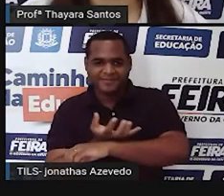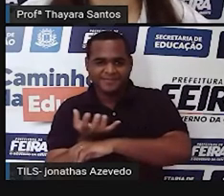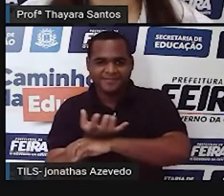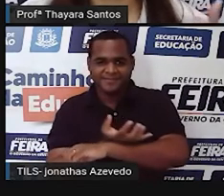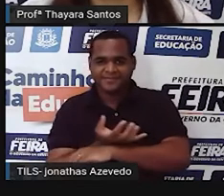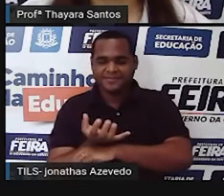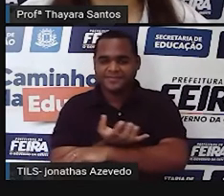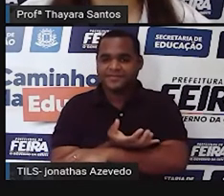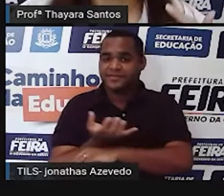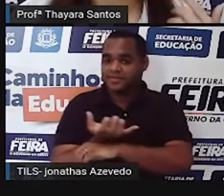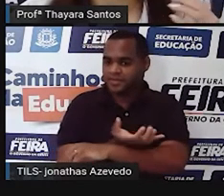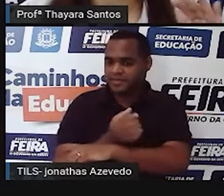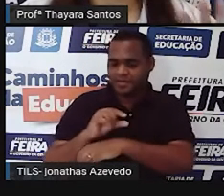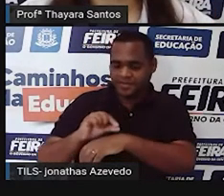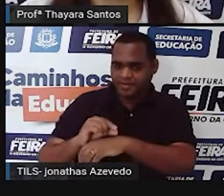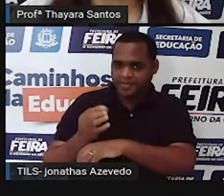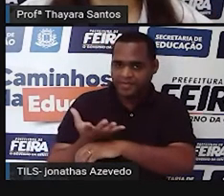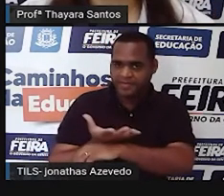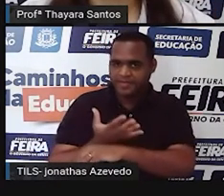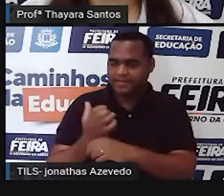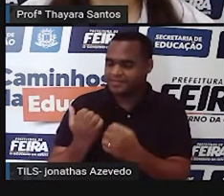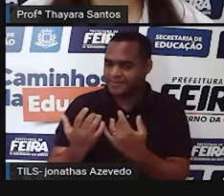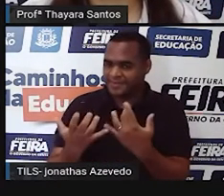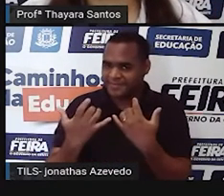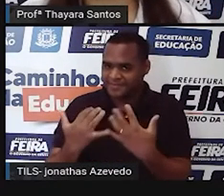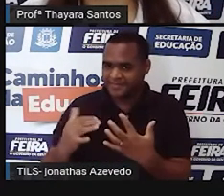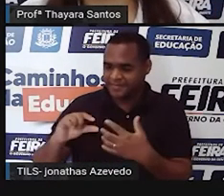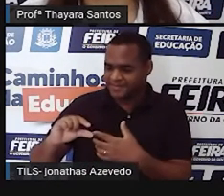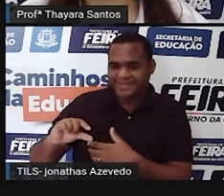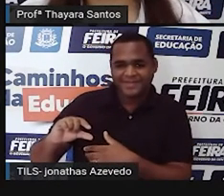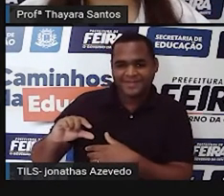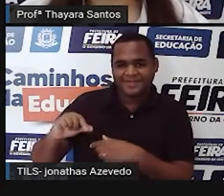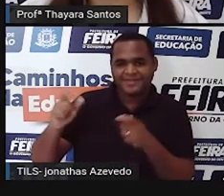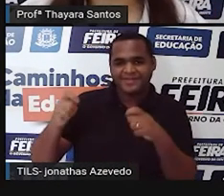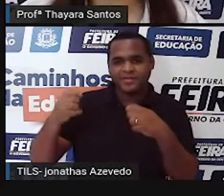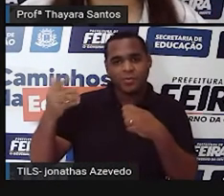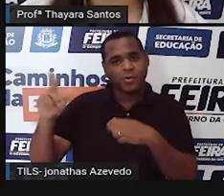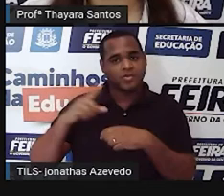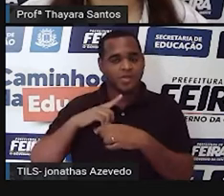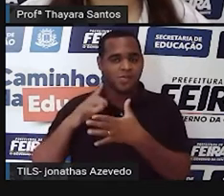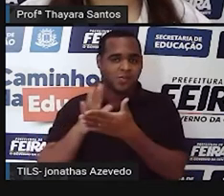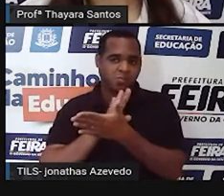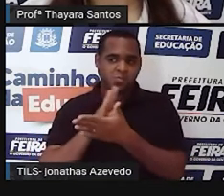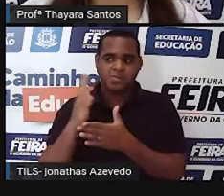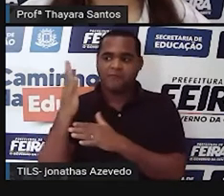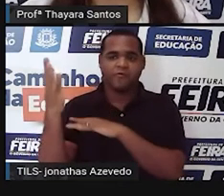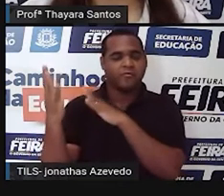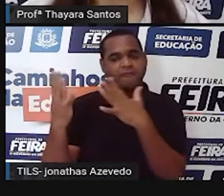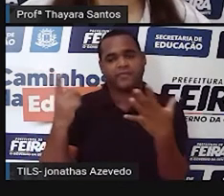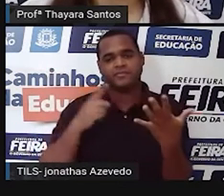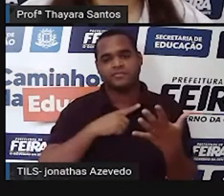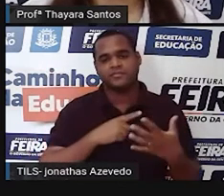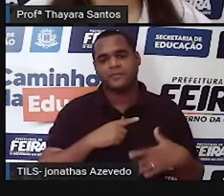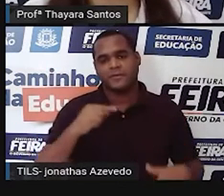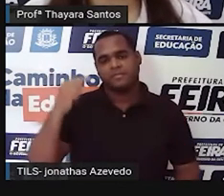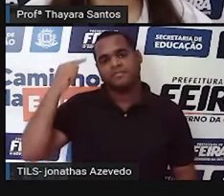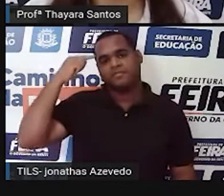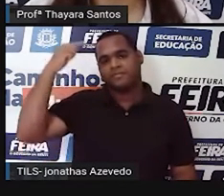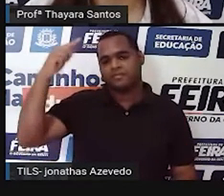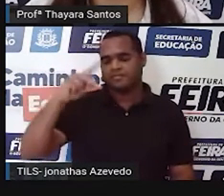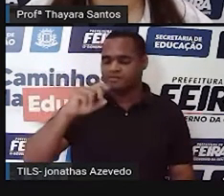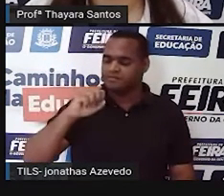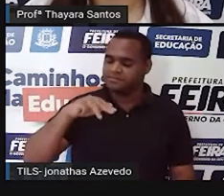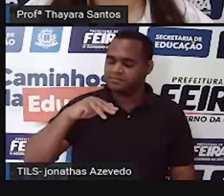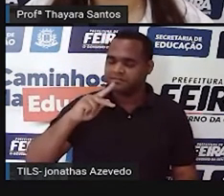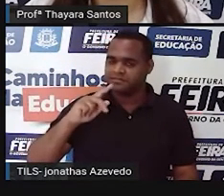aquela que tem gramíneas, plantas herbáceas, que são plantas de pequeno porte e algumas árvores. Quando a gente imagina o Pampa, quando a gente